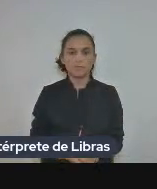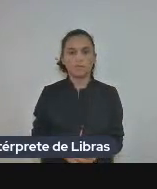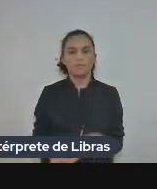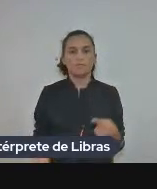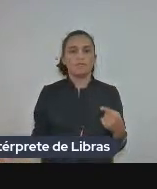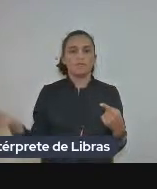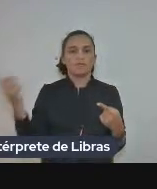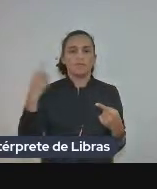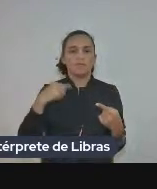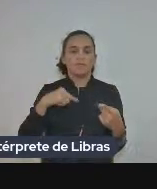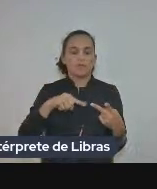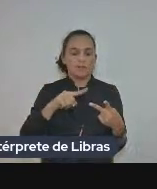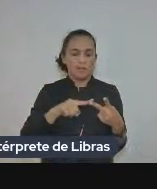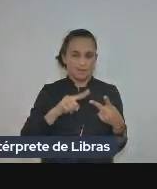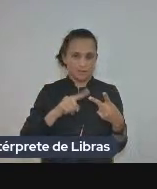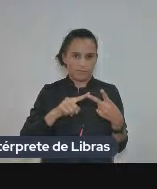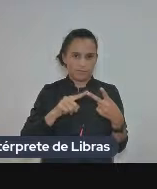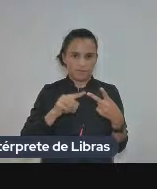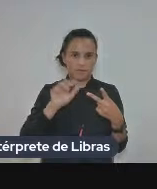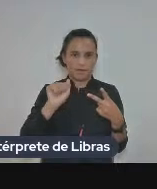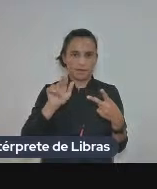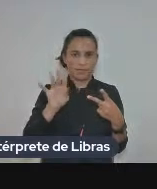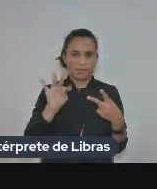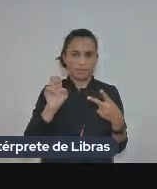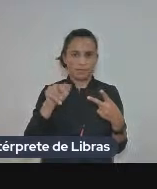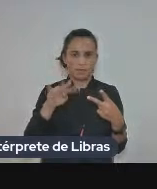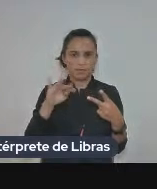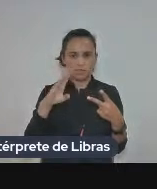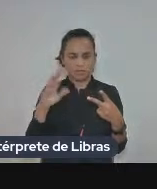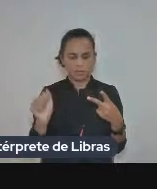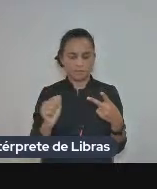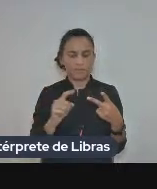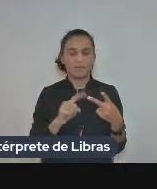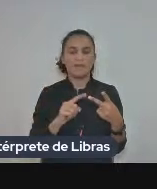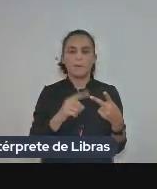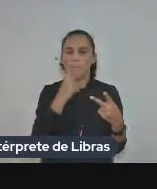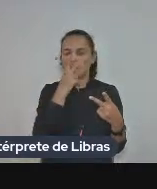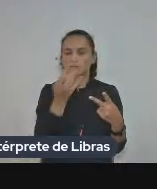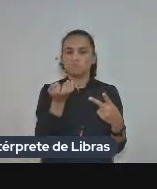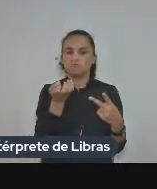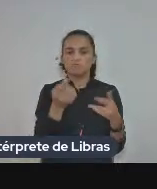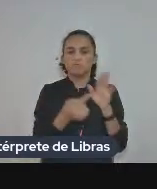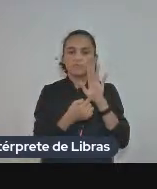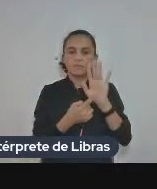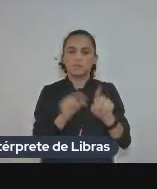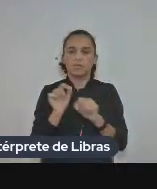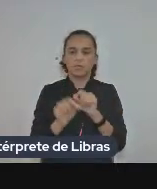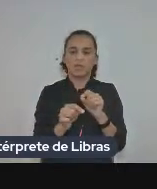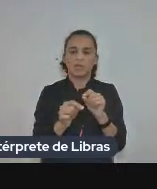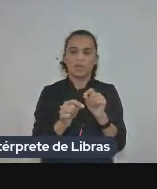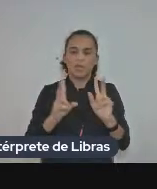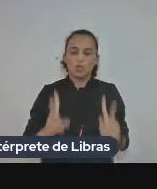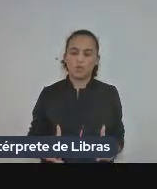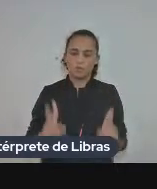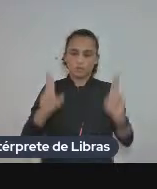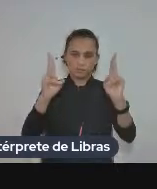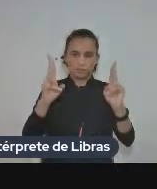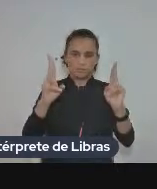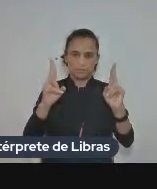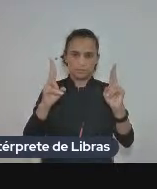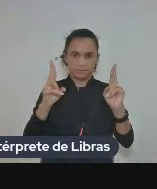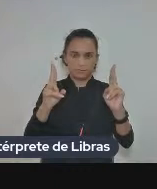projeto da autêntica ela parece querer apresentar um corte para a gente